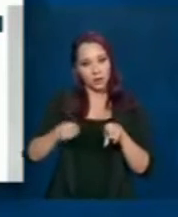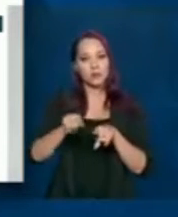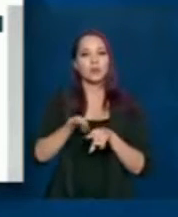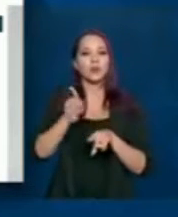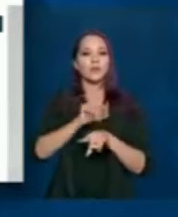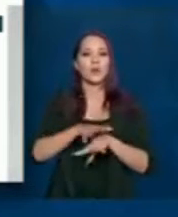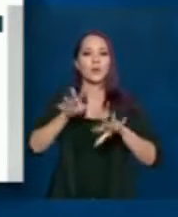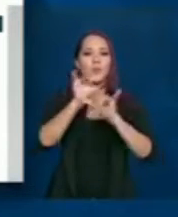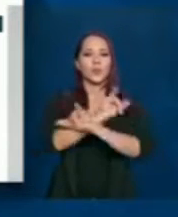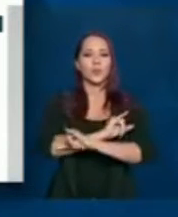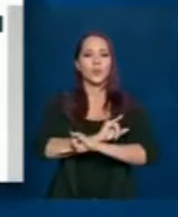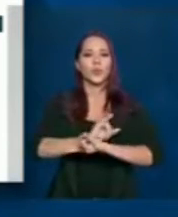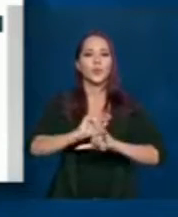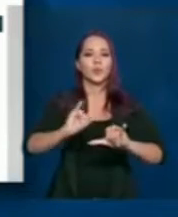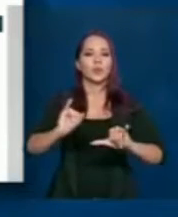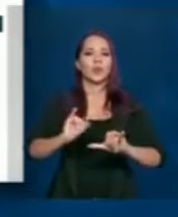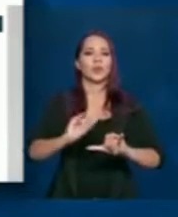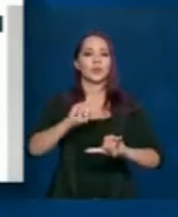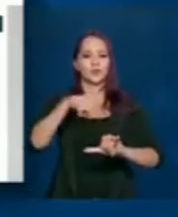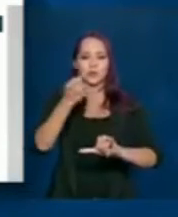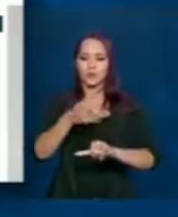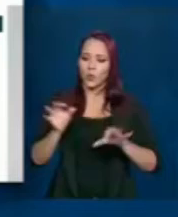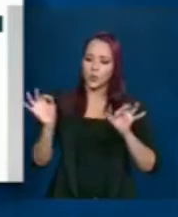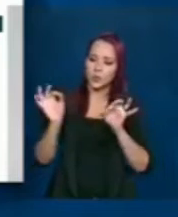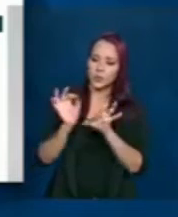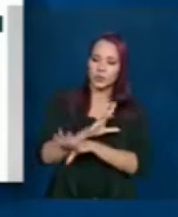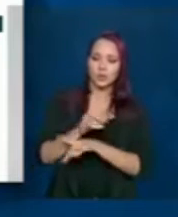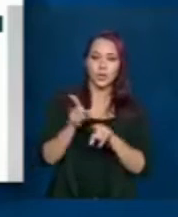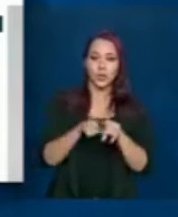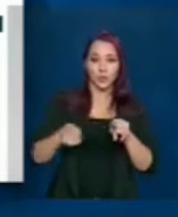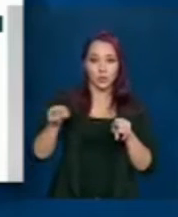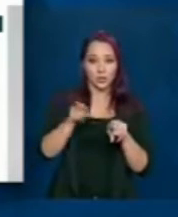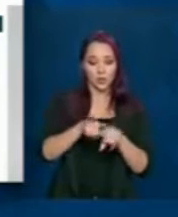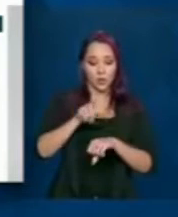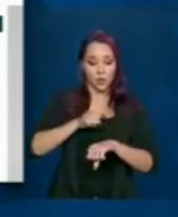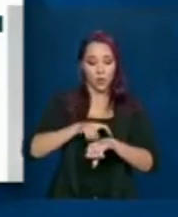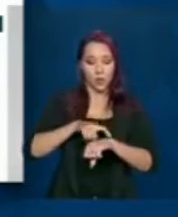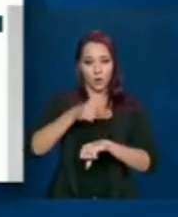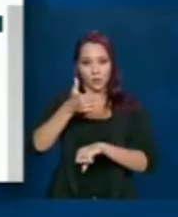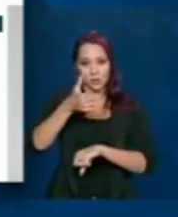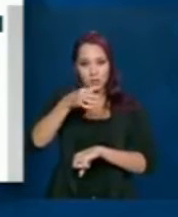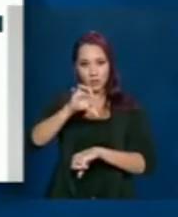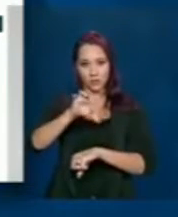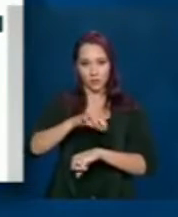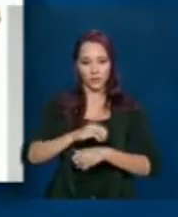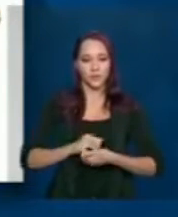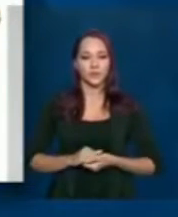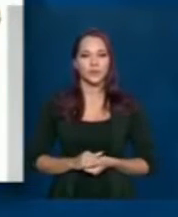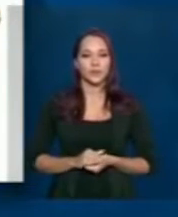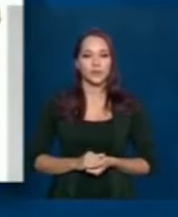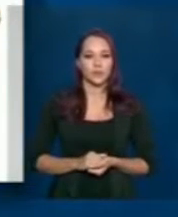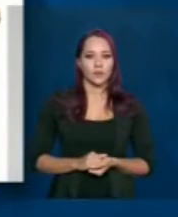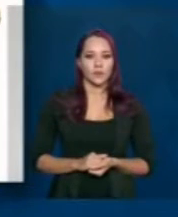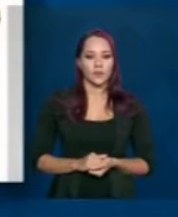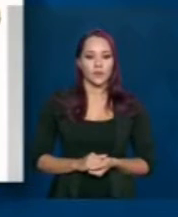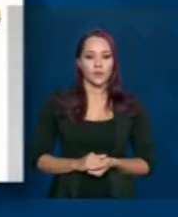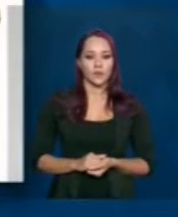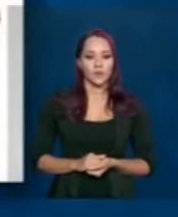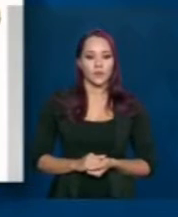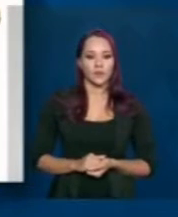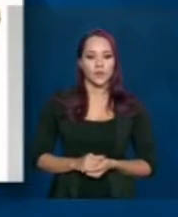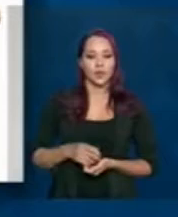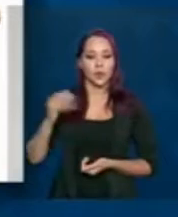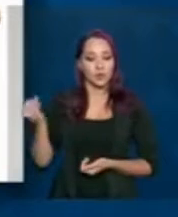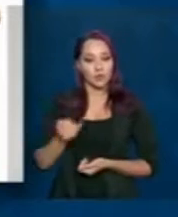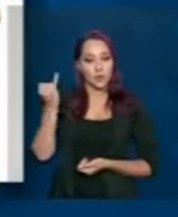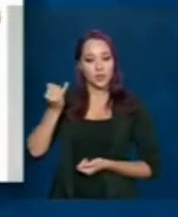publicar assim que for feita a atualização diária, que está marcada para as 19 horas. Próximo. Então, é